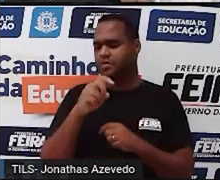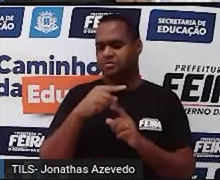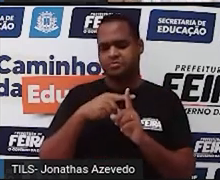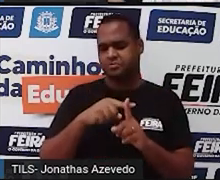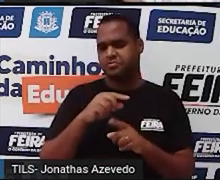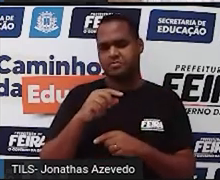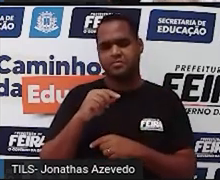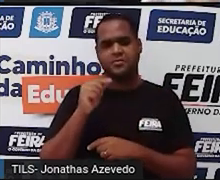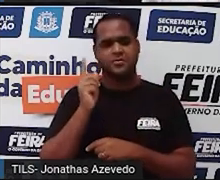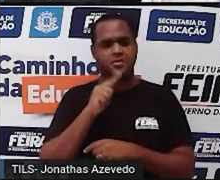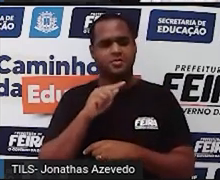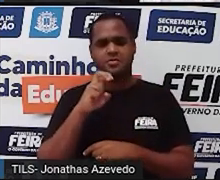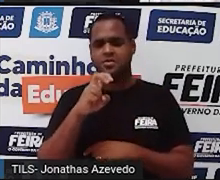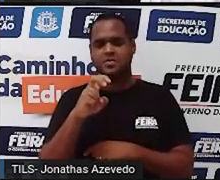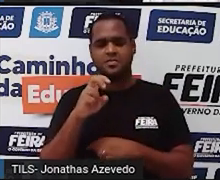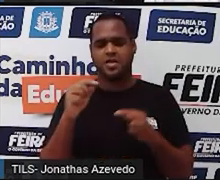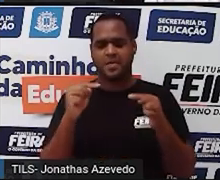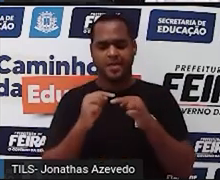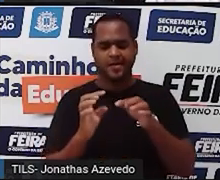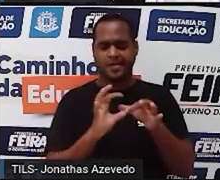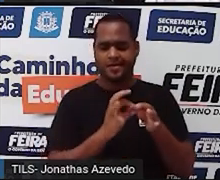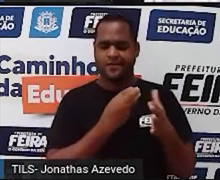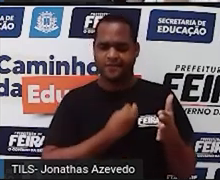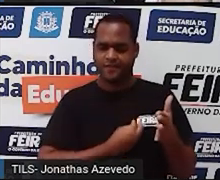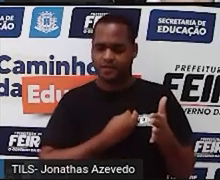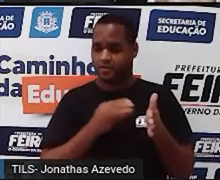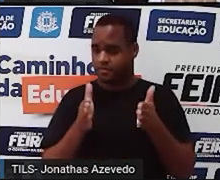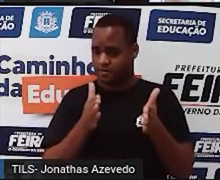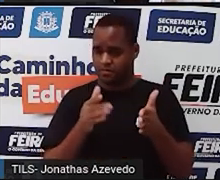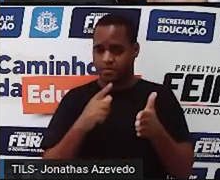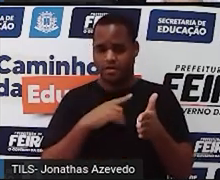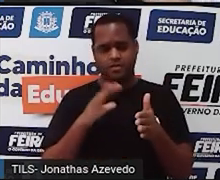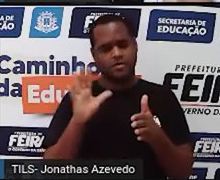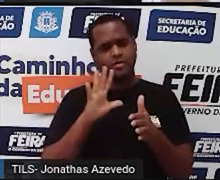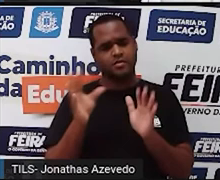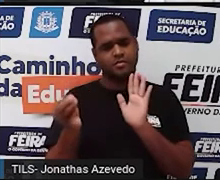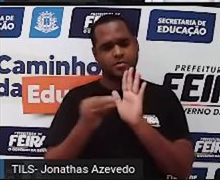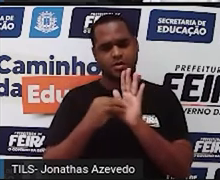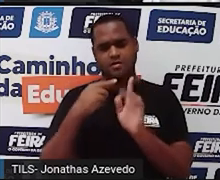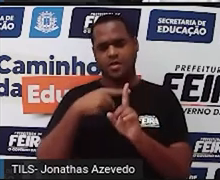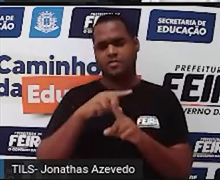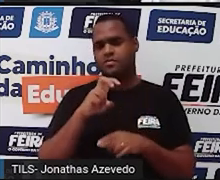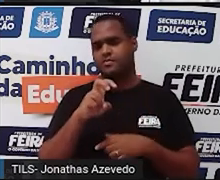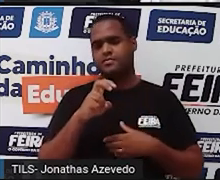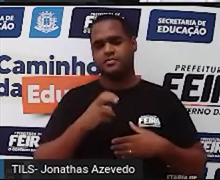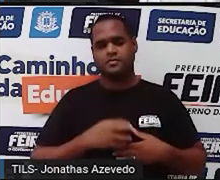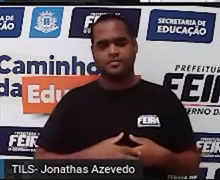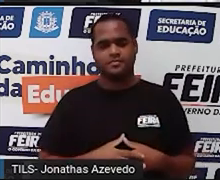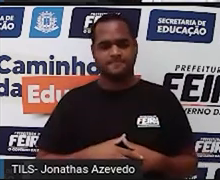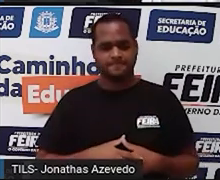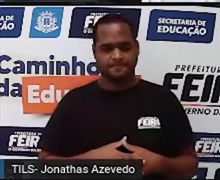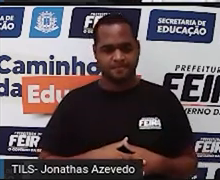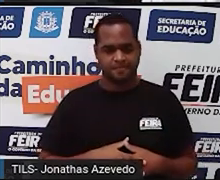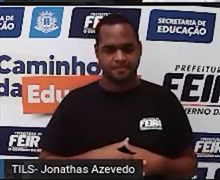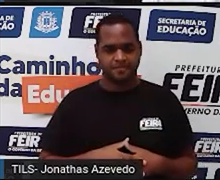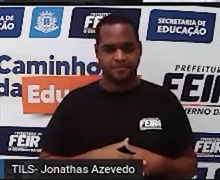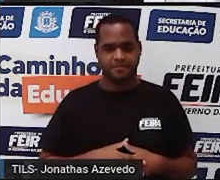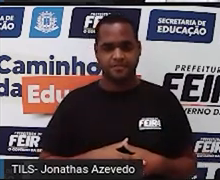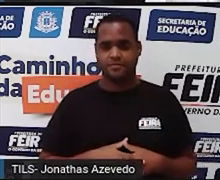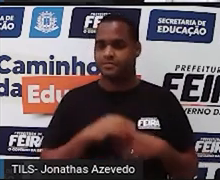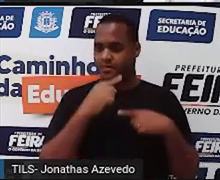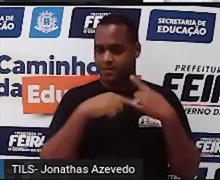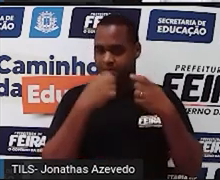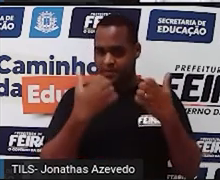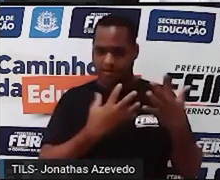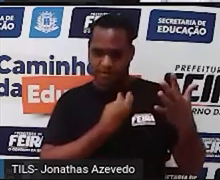passado. Não está relacionado com o tempo de vida dele. Então, eu só coloquei ali mais cinco. Depois, ele